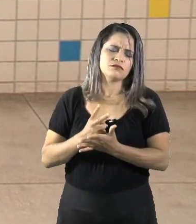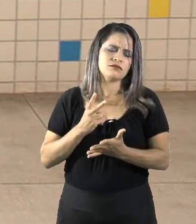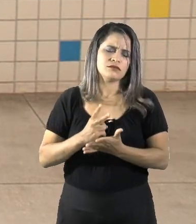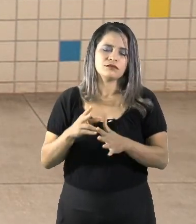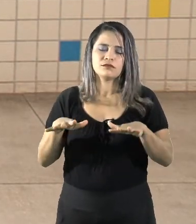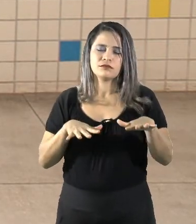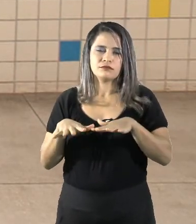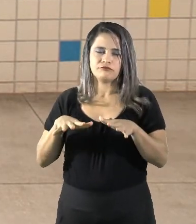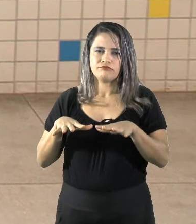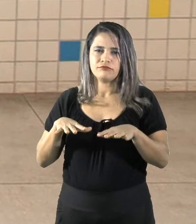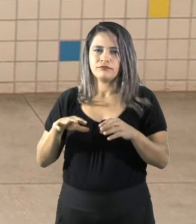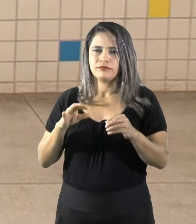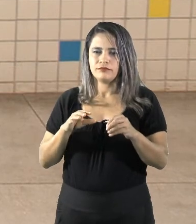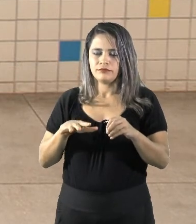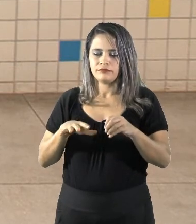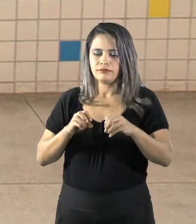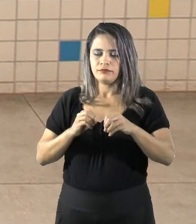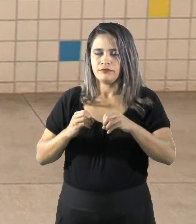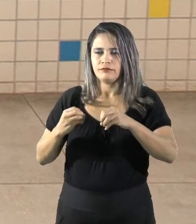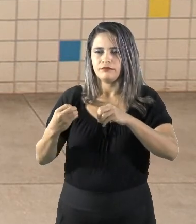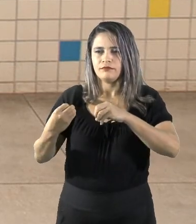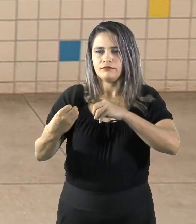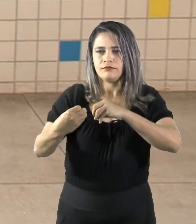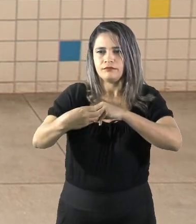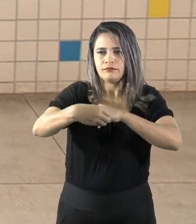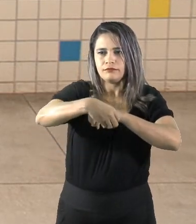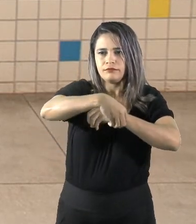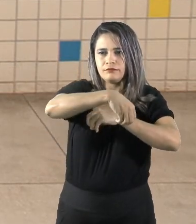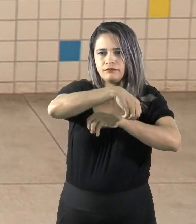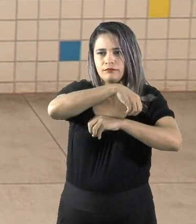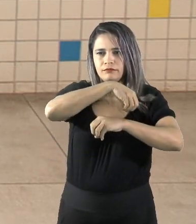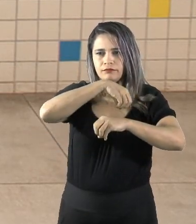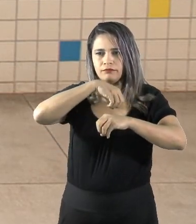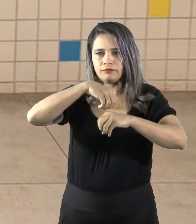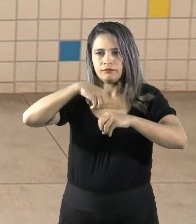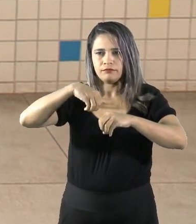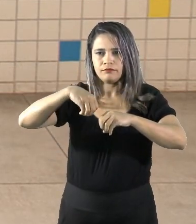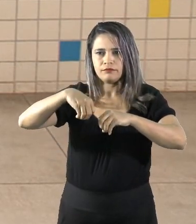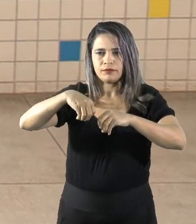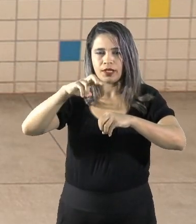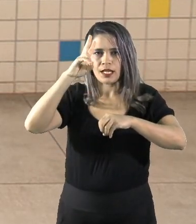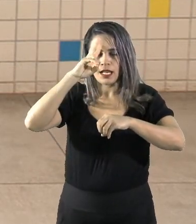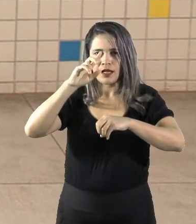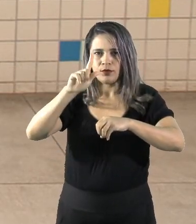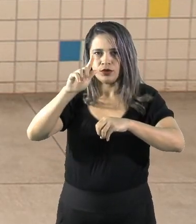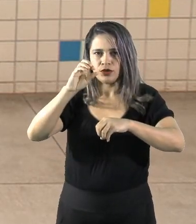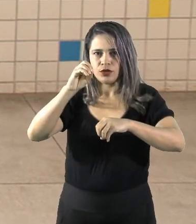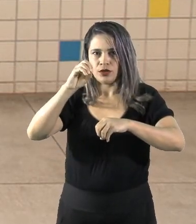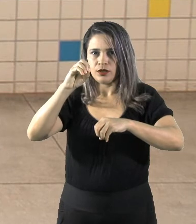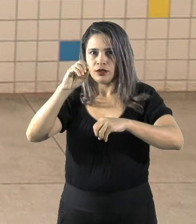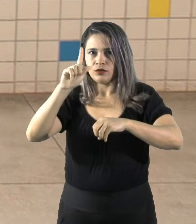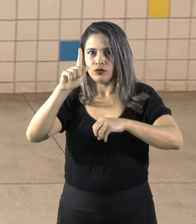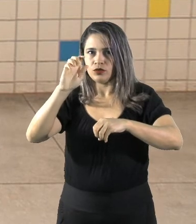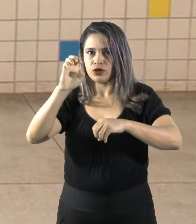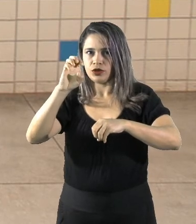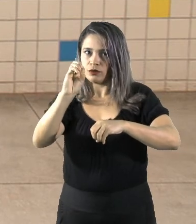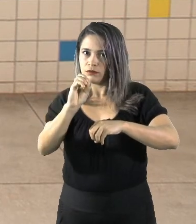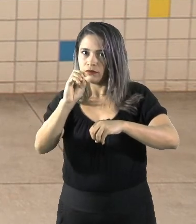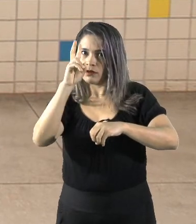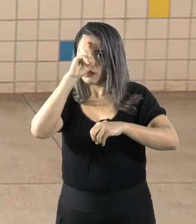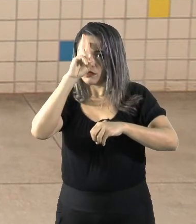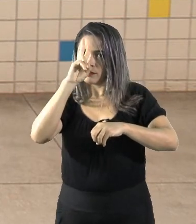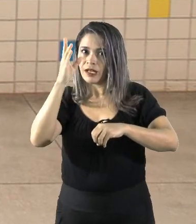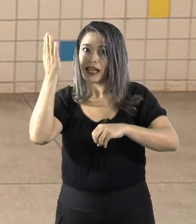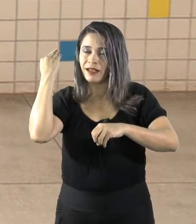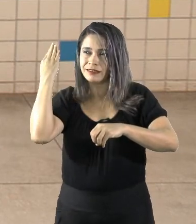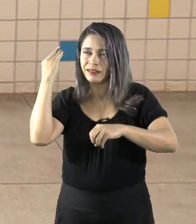translação da Terra, o que a gente tem que levar em consideração? Lembra lá, geocentrismo, eles acreditavam que o